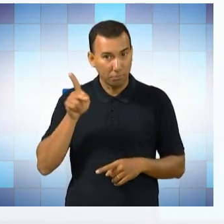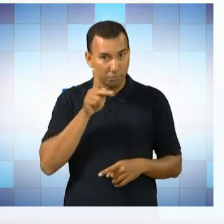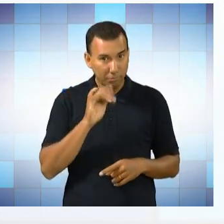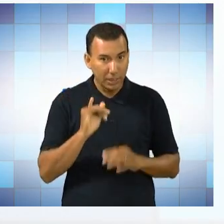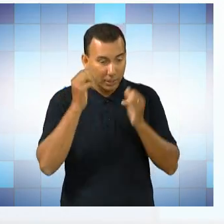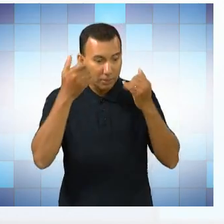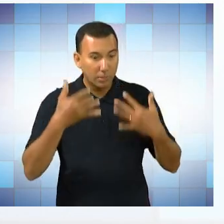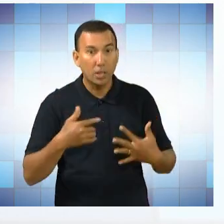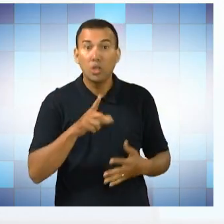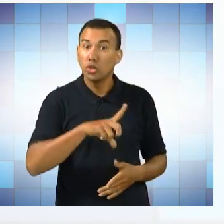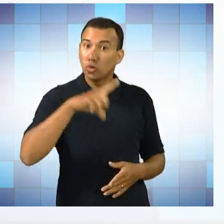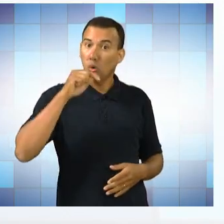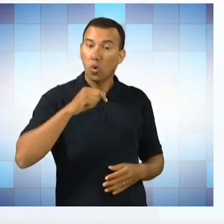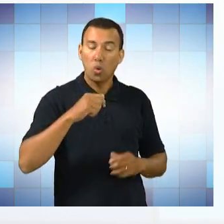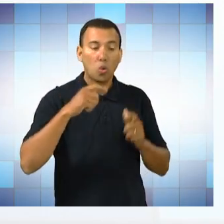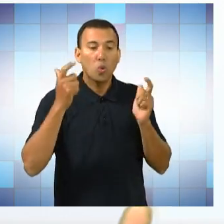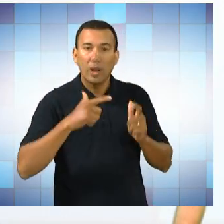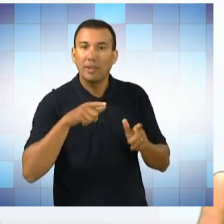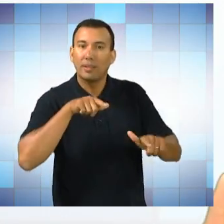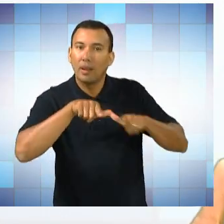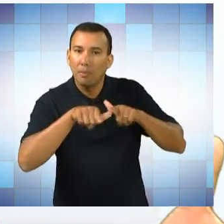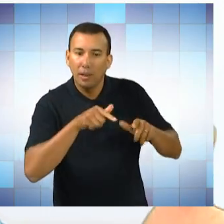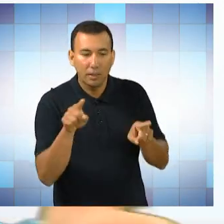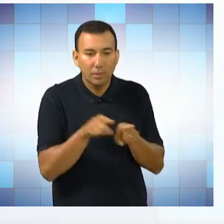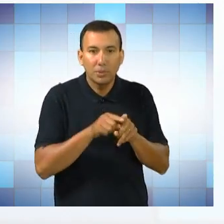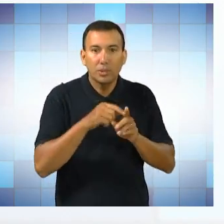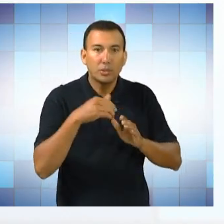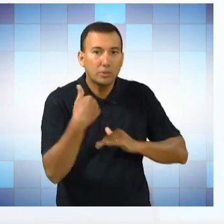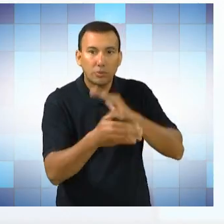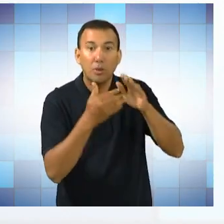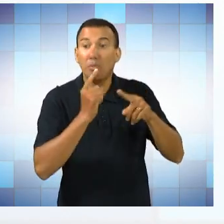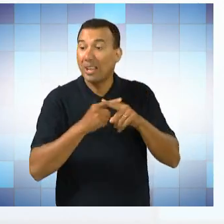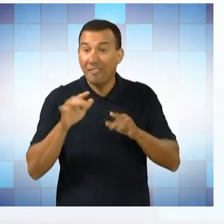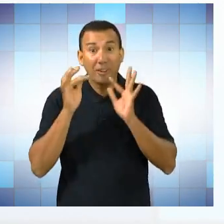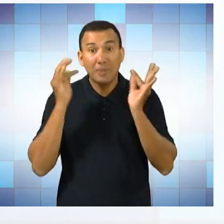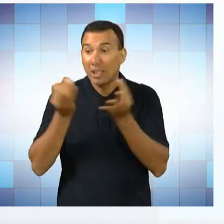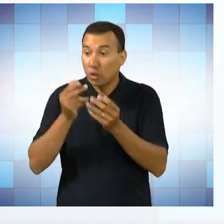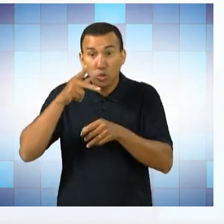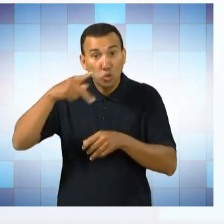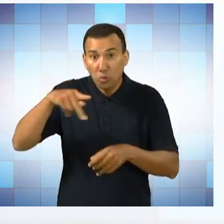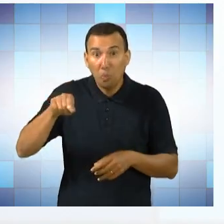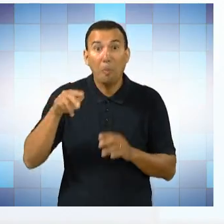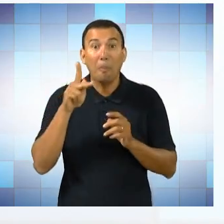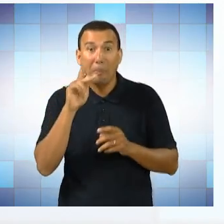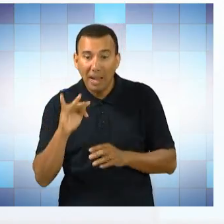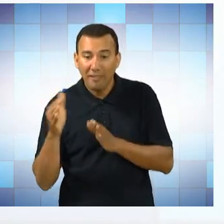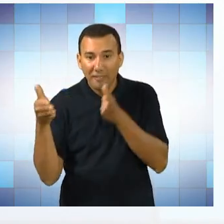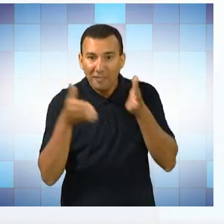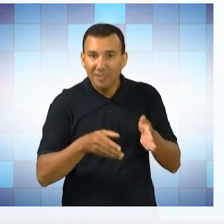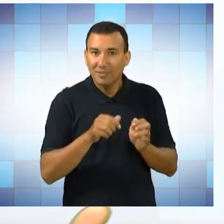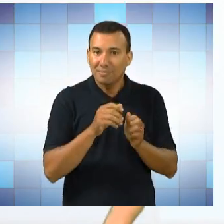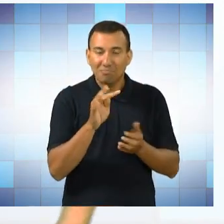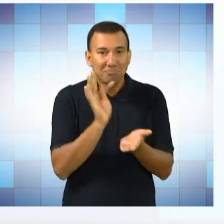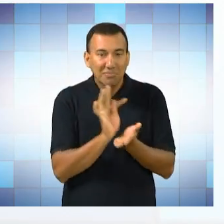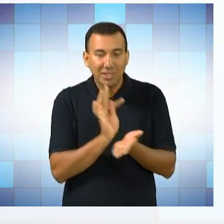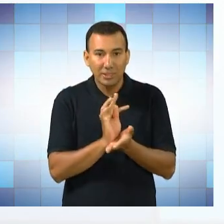lugar que ele escolheu para trabalhar, para se desenvolver, porque a família dele toda veio para Terezina, né? A minha avó, ela teve